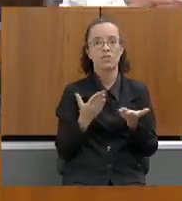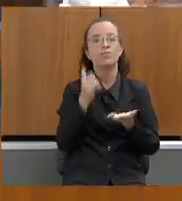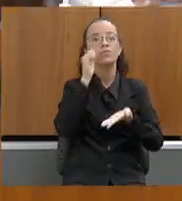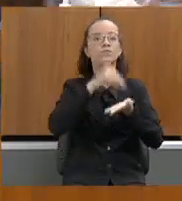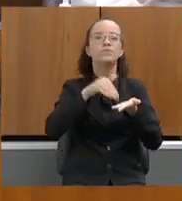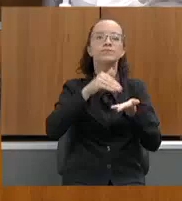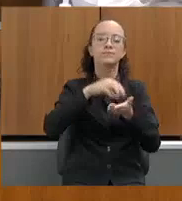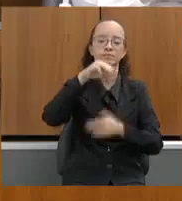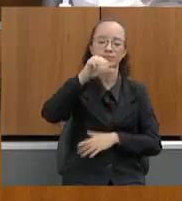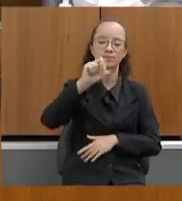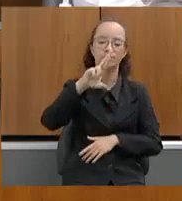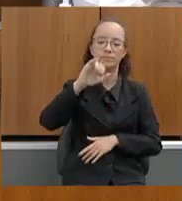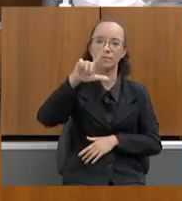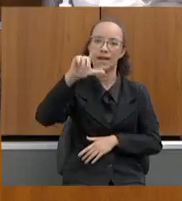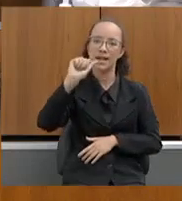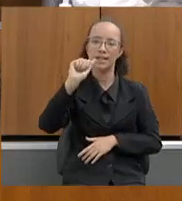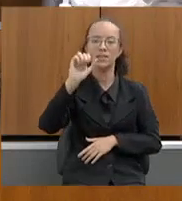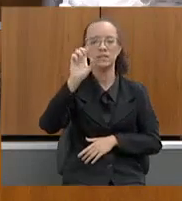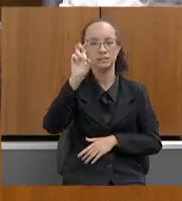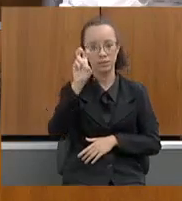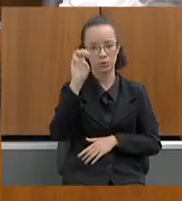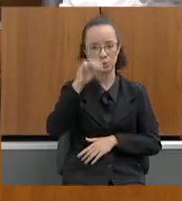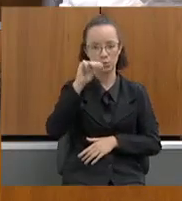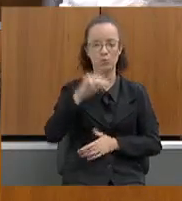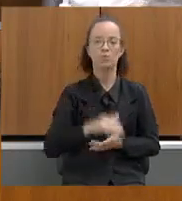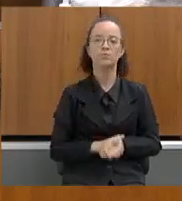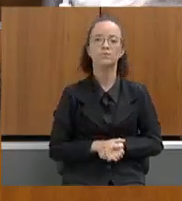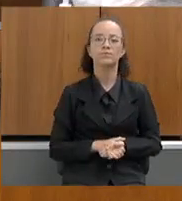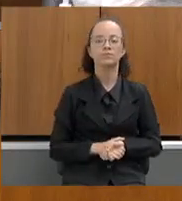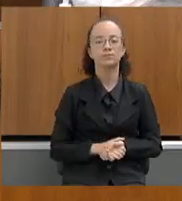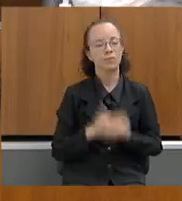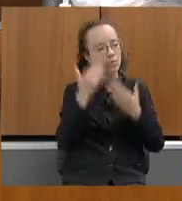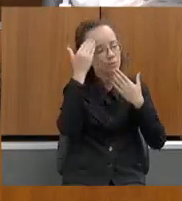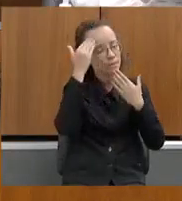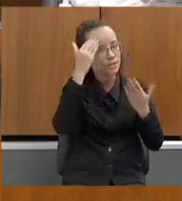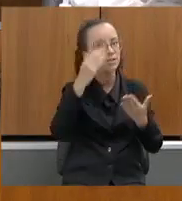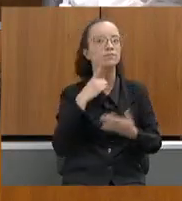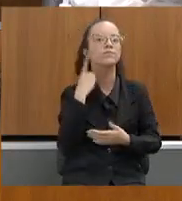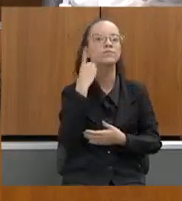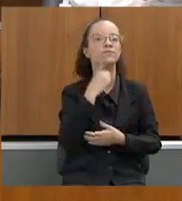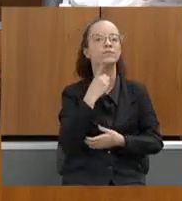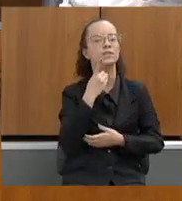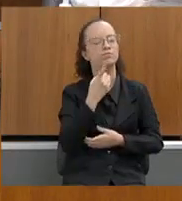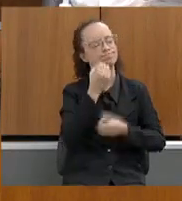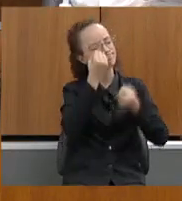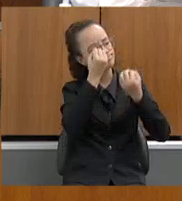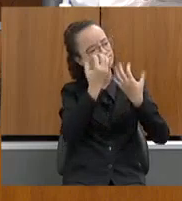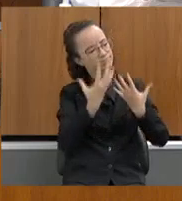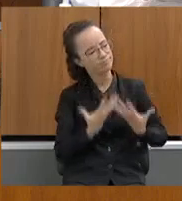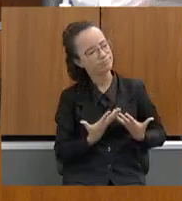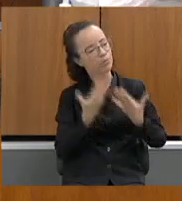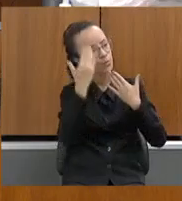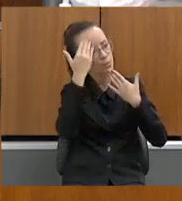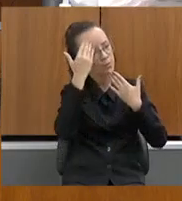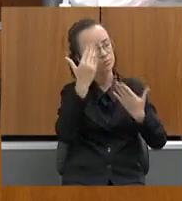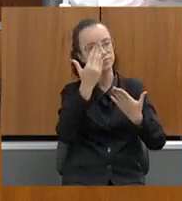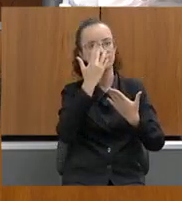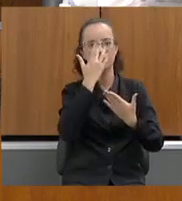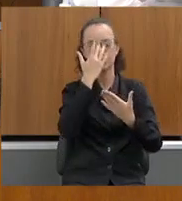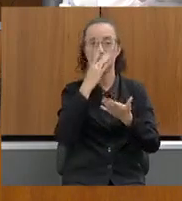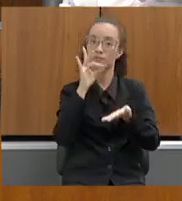tem cinco minutos para as suas colocações. Muito obrigada, deputada, pelas palavras. Na verdade,